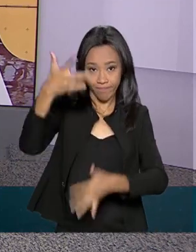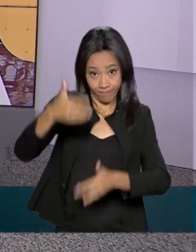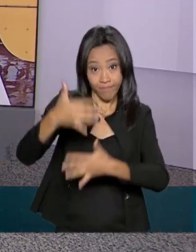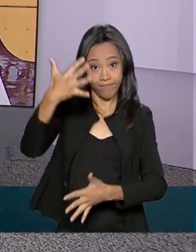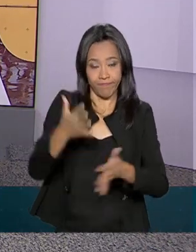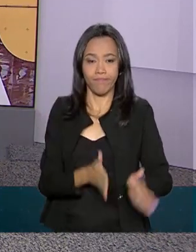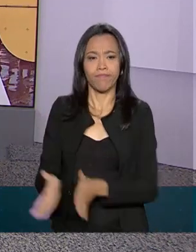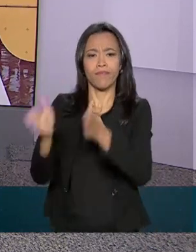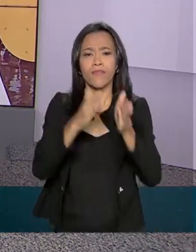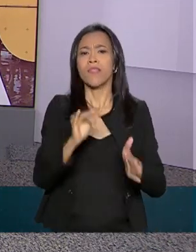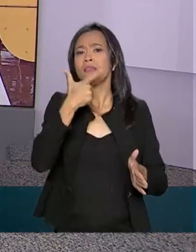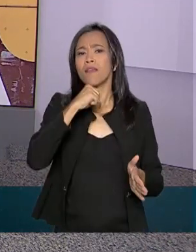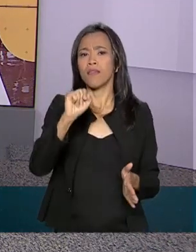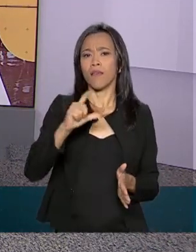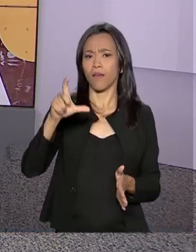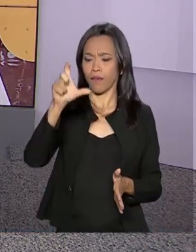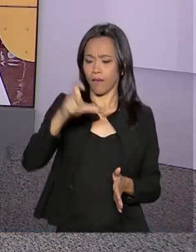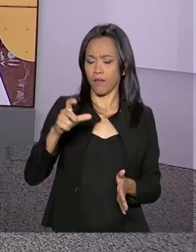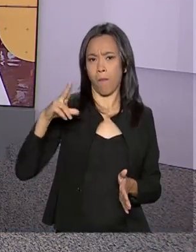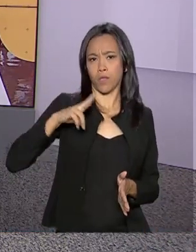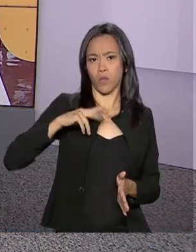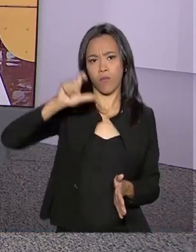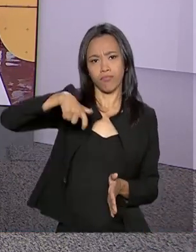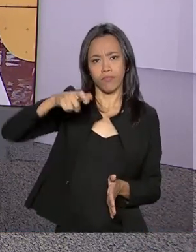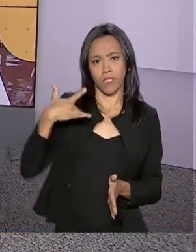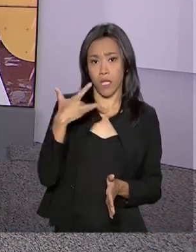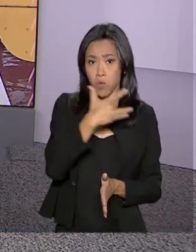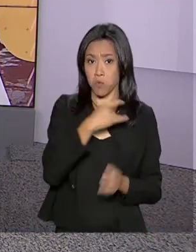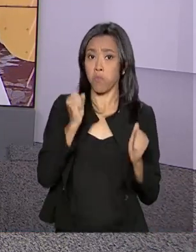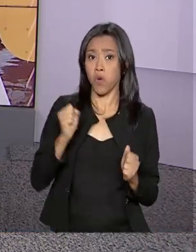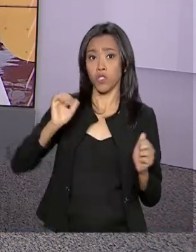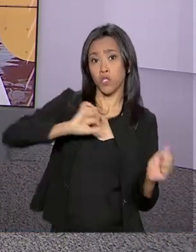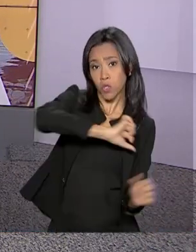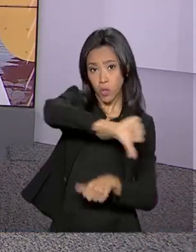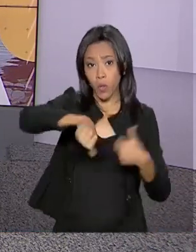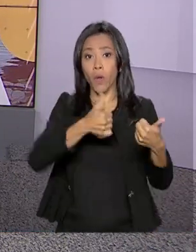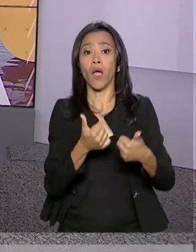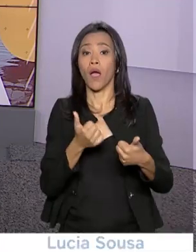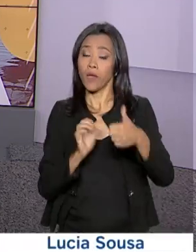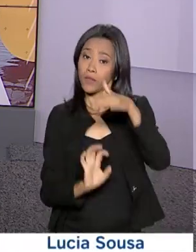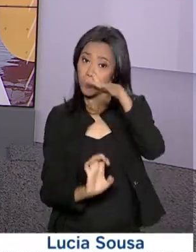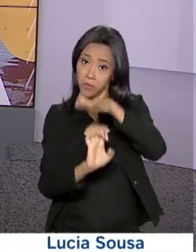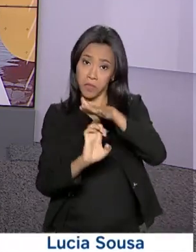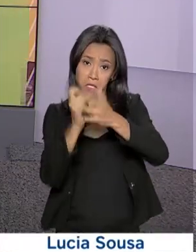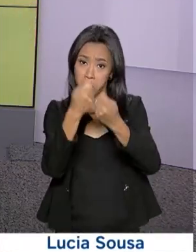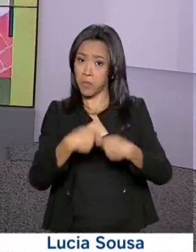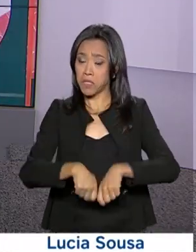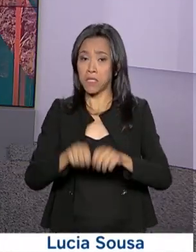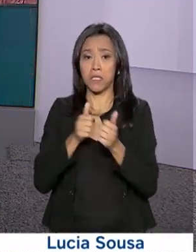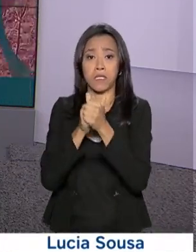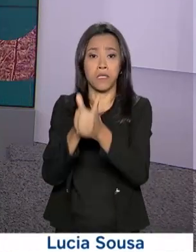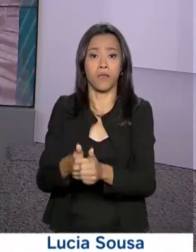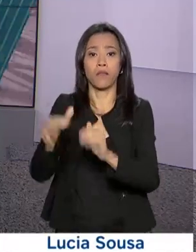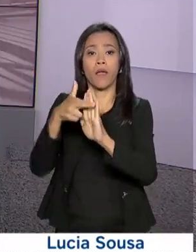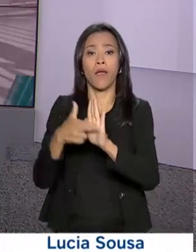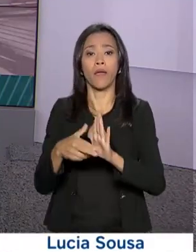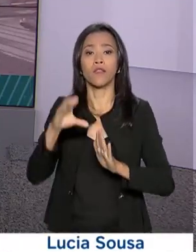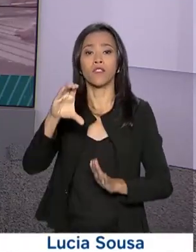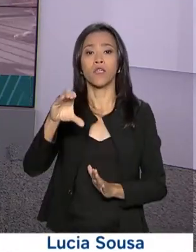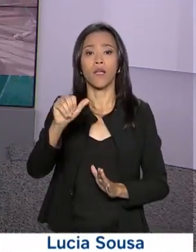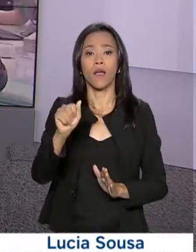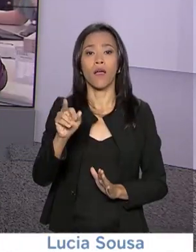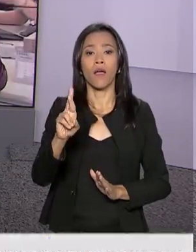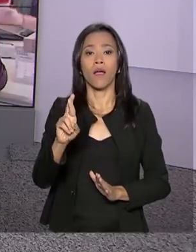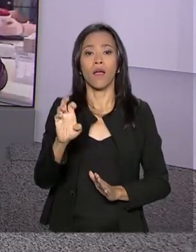Quem tem plano de saúde vai poder trocar de operadora sem a necessidade de cumprir novos prazos de carência. Quem explica pra gente é a repórter